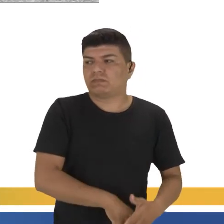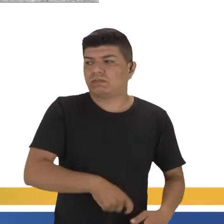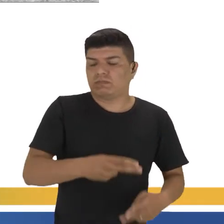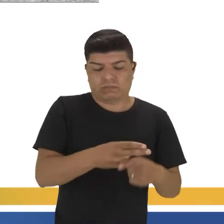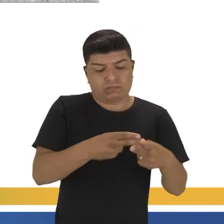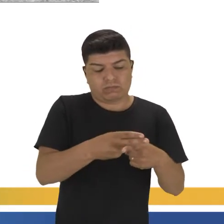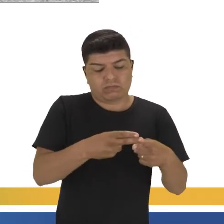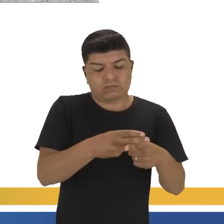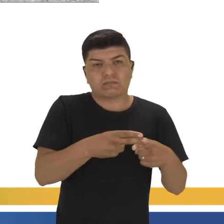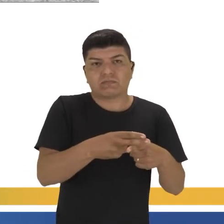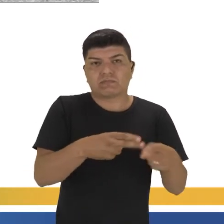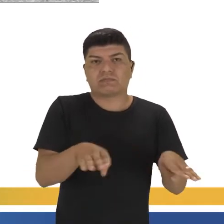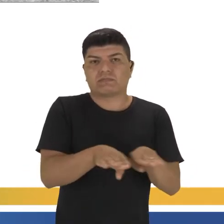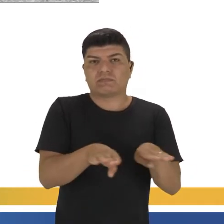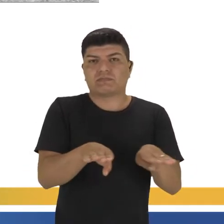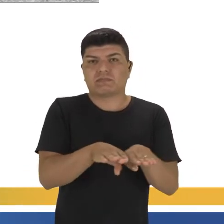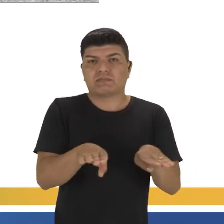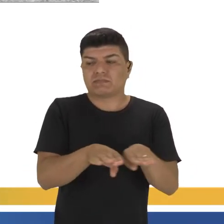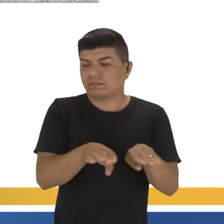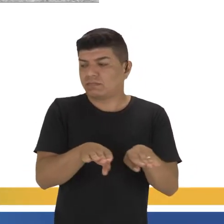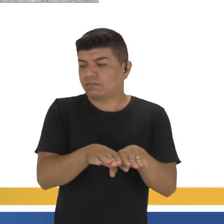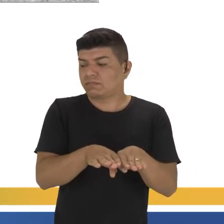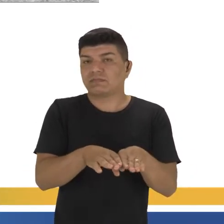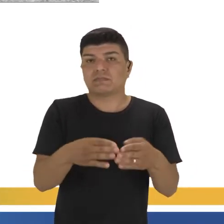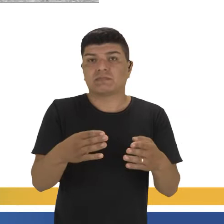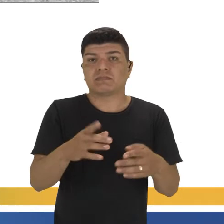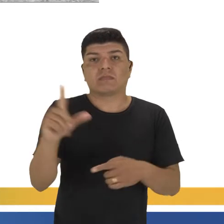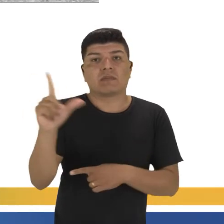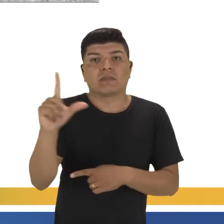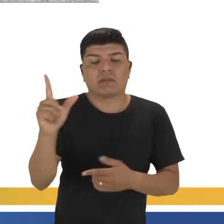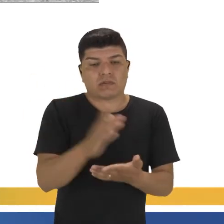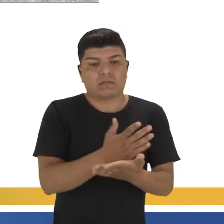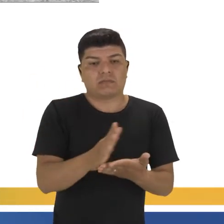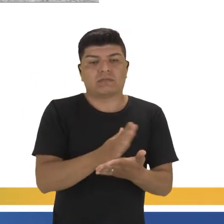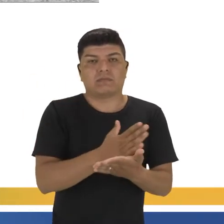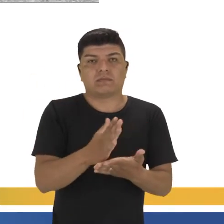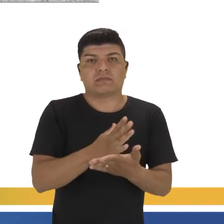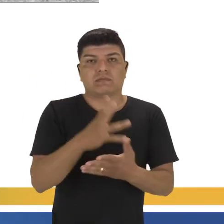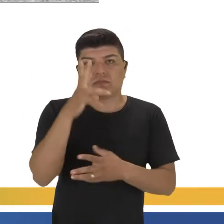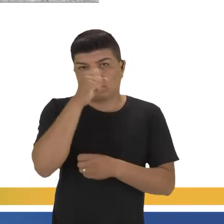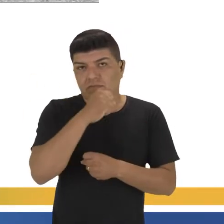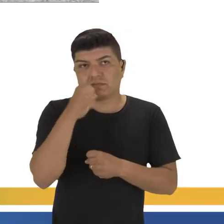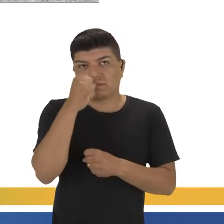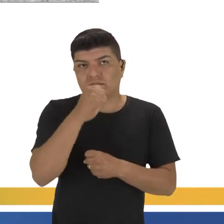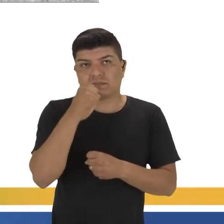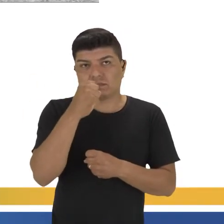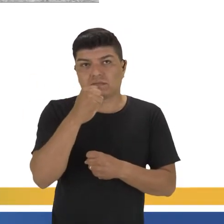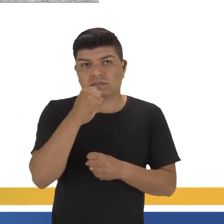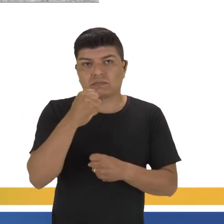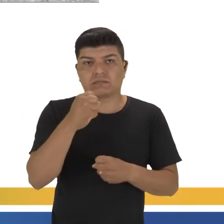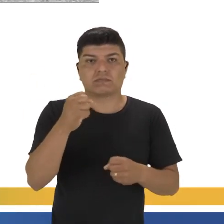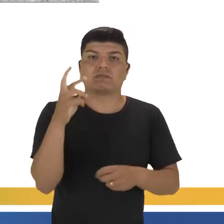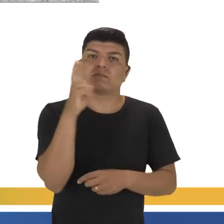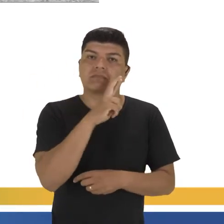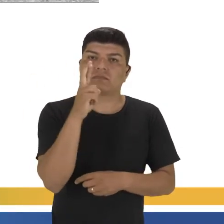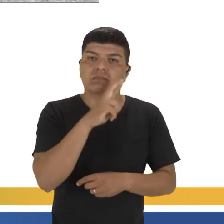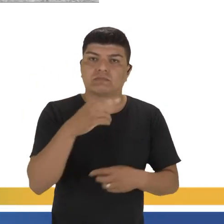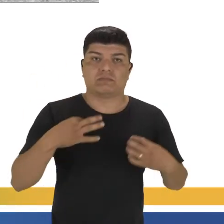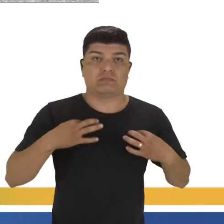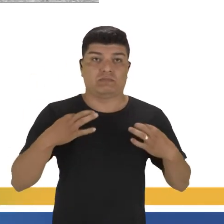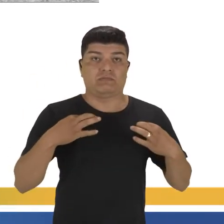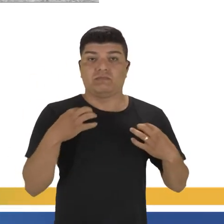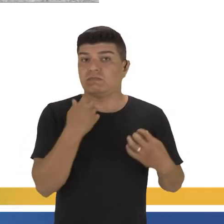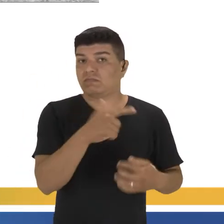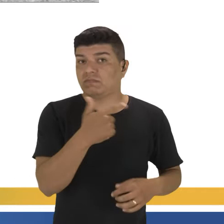difícil realmente de se entender. Algumas literaturas reforçam esse padrão de guerra da Rússia. Não tinha nem